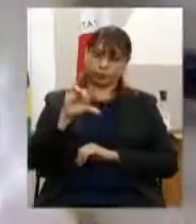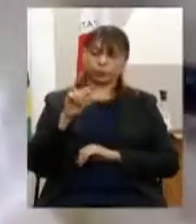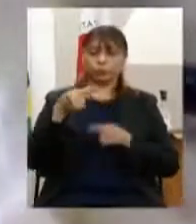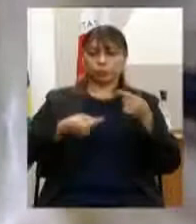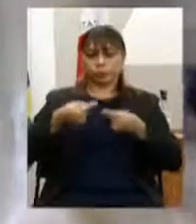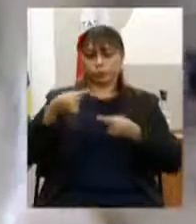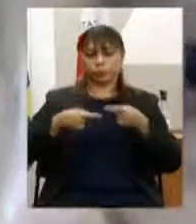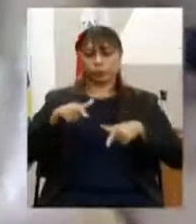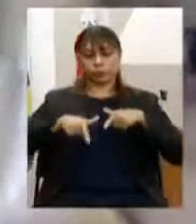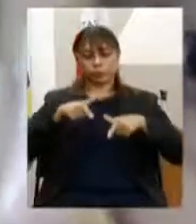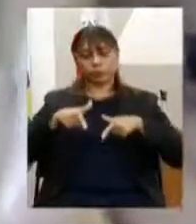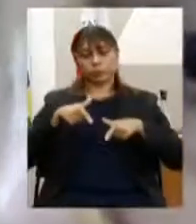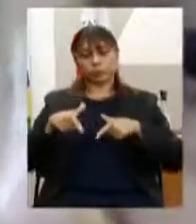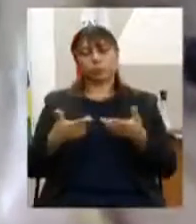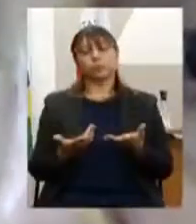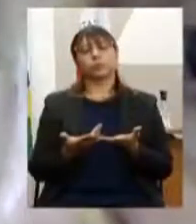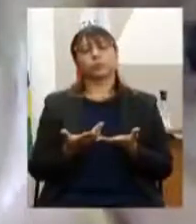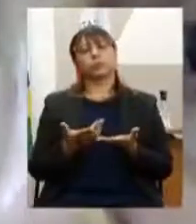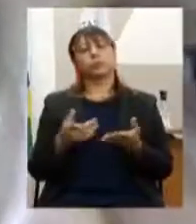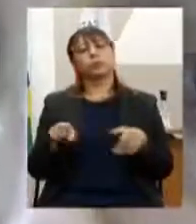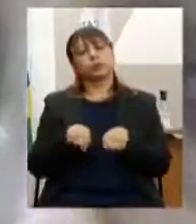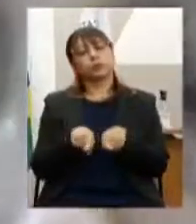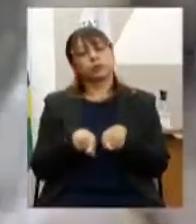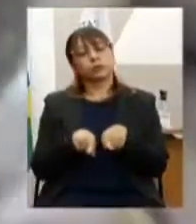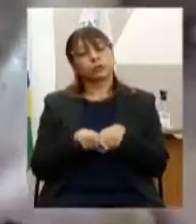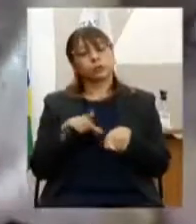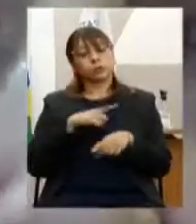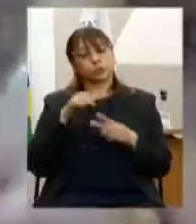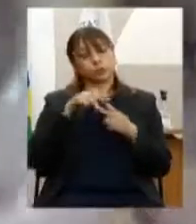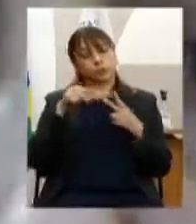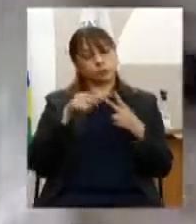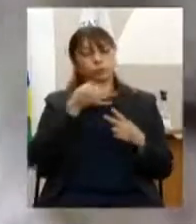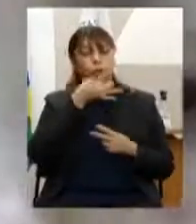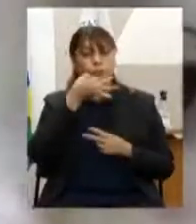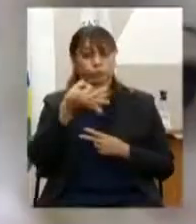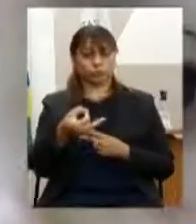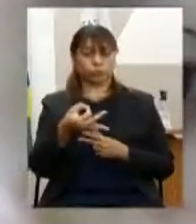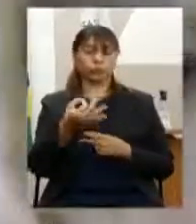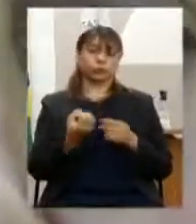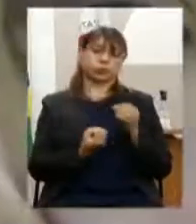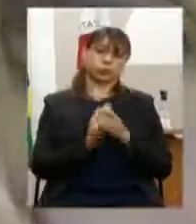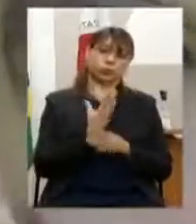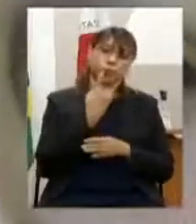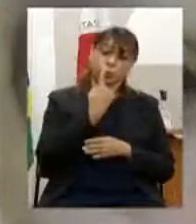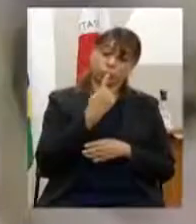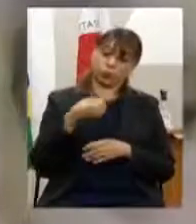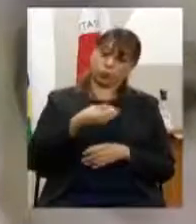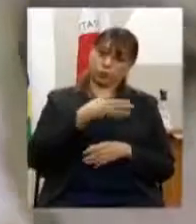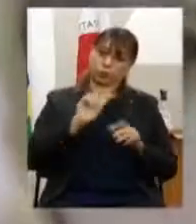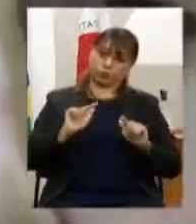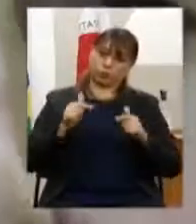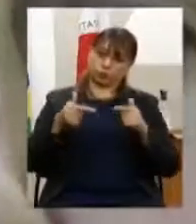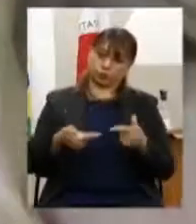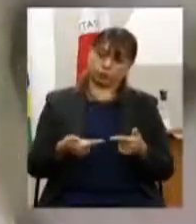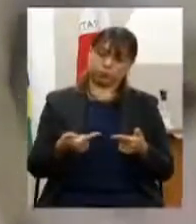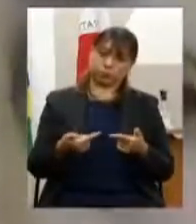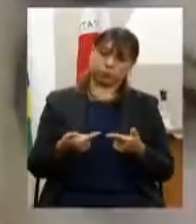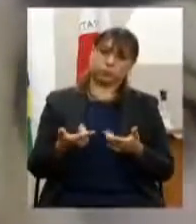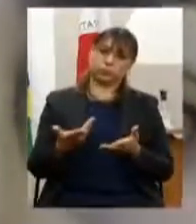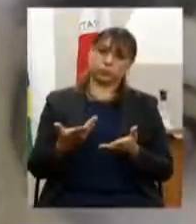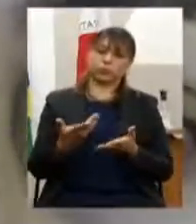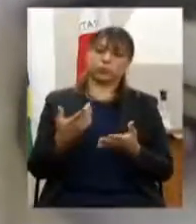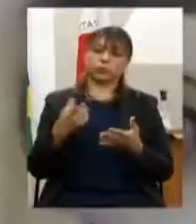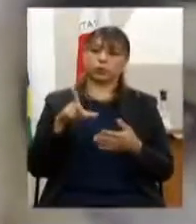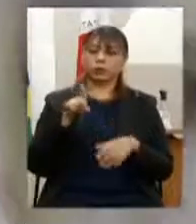Emprego, a sugestão foram duas. A primeira, criação de uma ação nova, chamada de